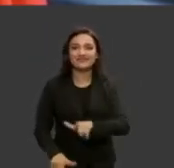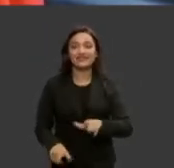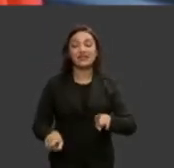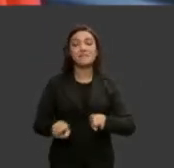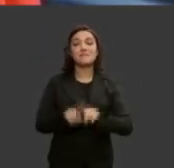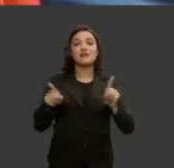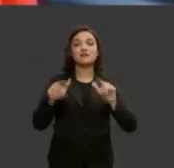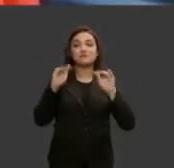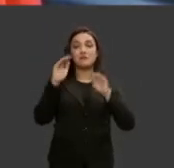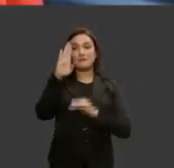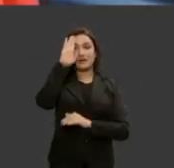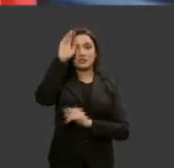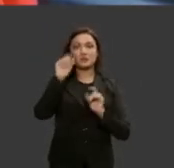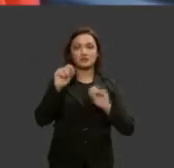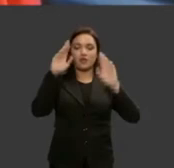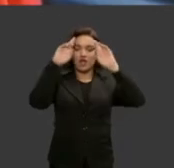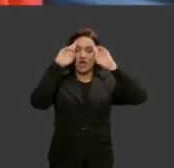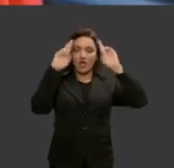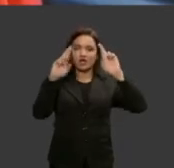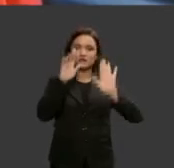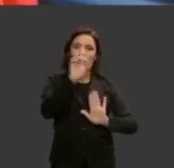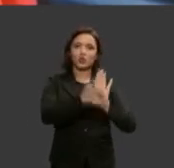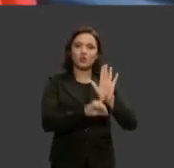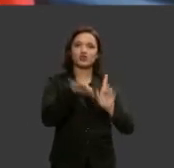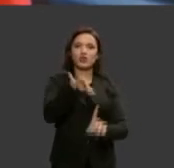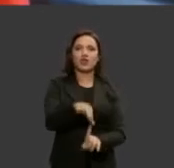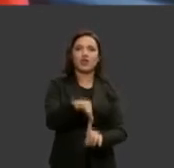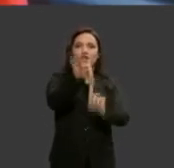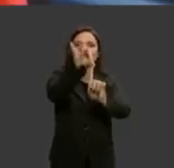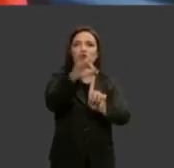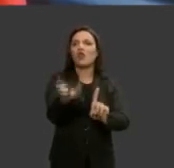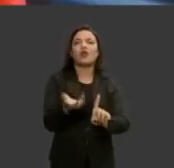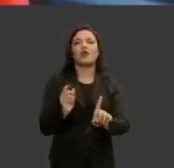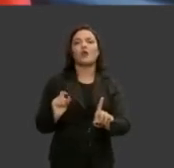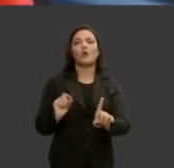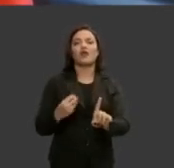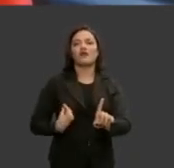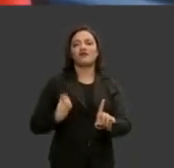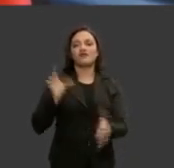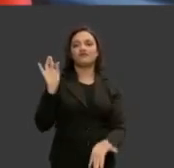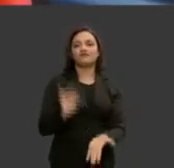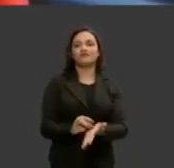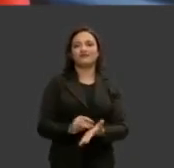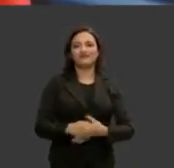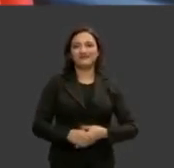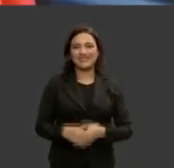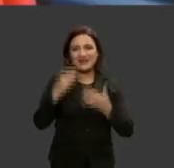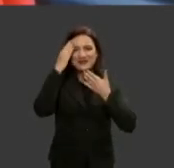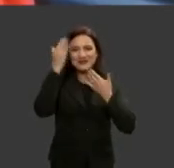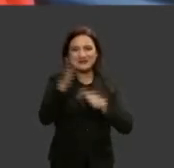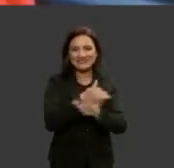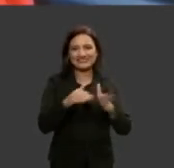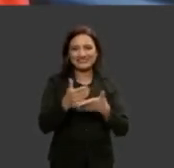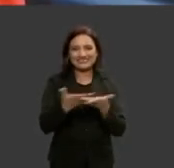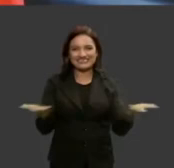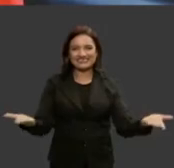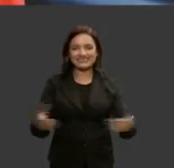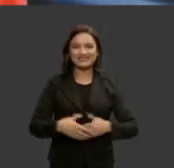respeito e o direito de escolher o que querem ser efetivamente obrigada a todos